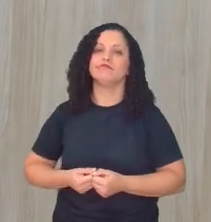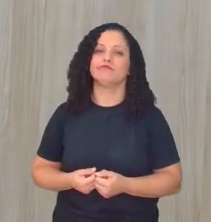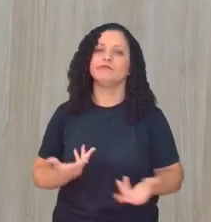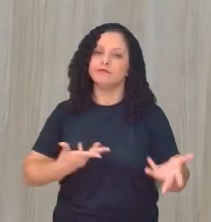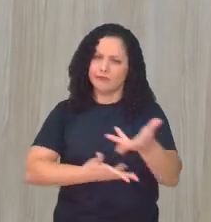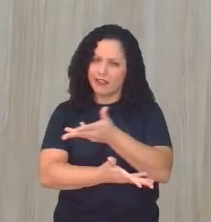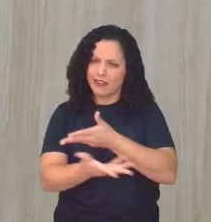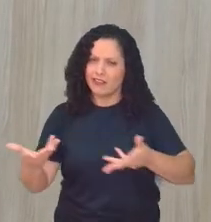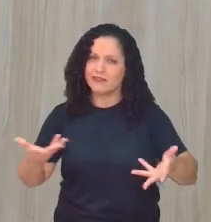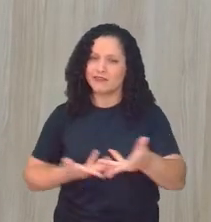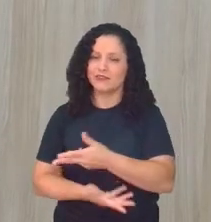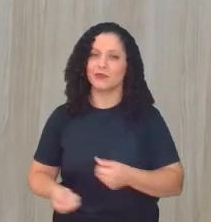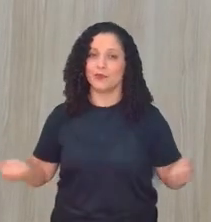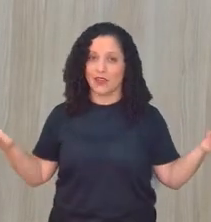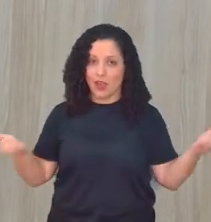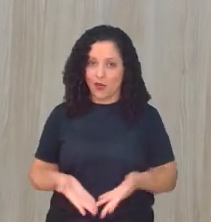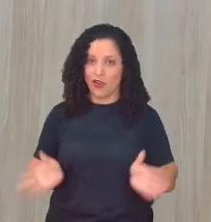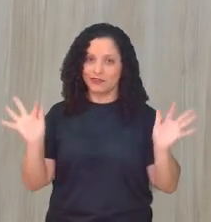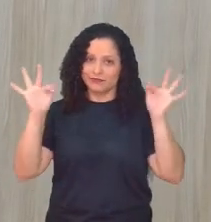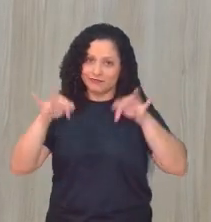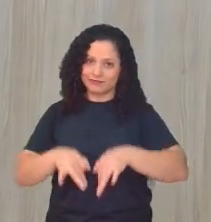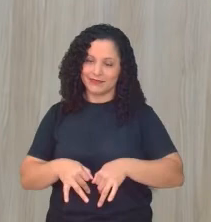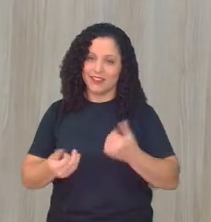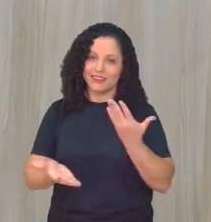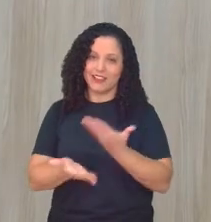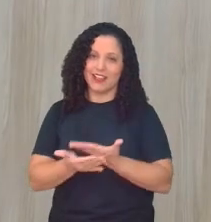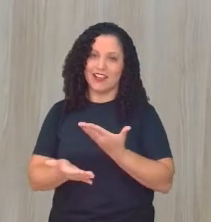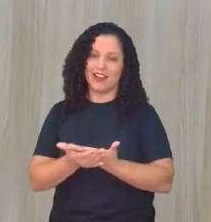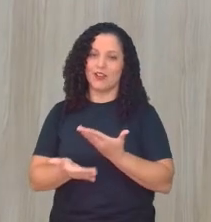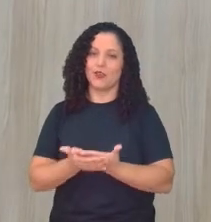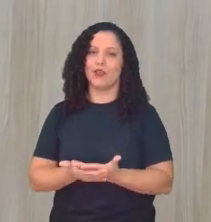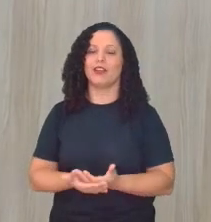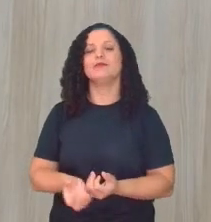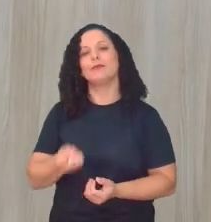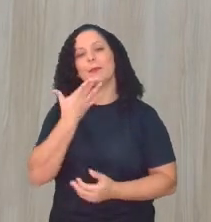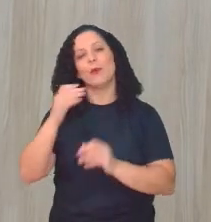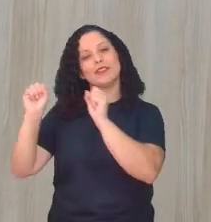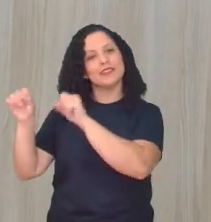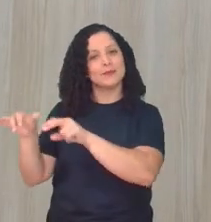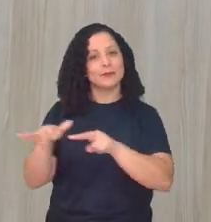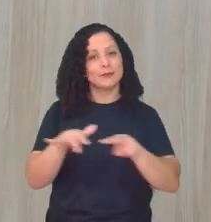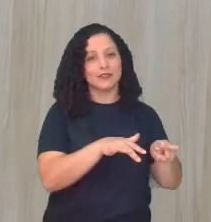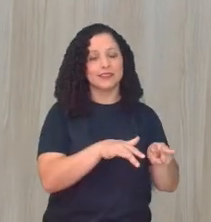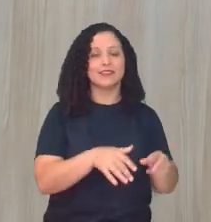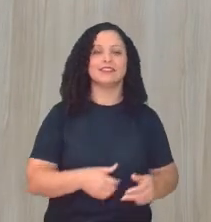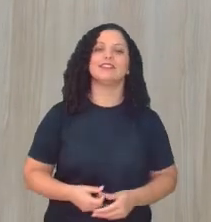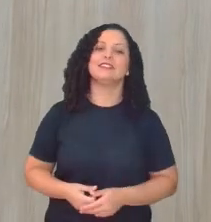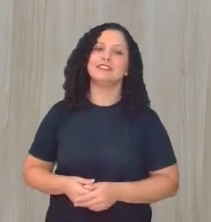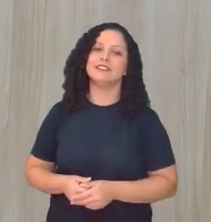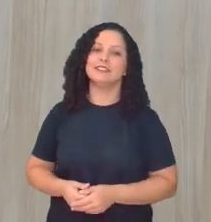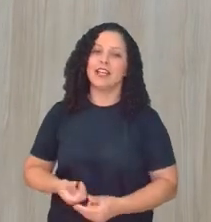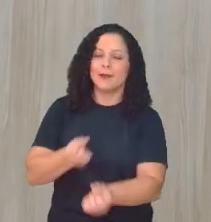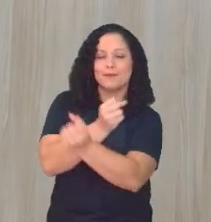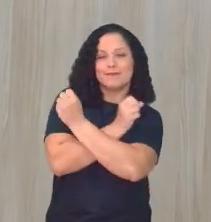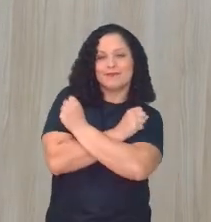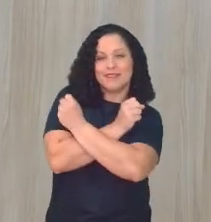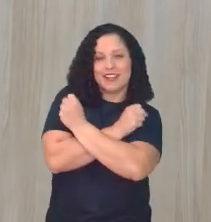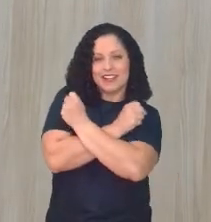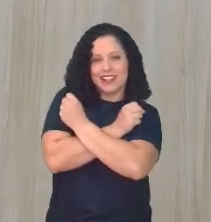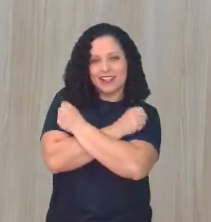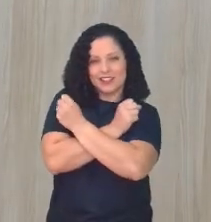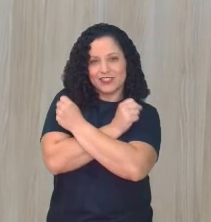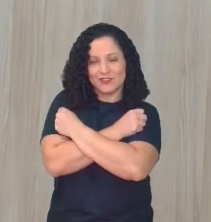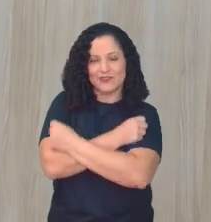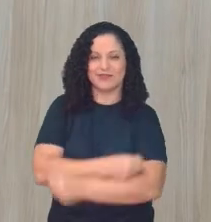a isso. Eu vou me despedir de vocês agora, né? Desejando uma boa semana para o sétimo ano. Um forte abraço.